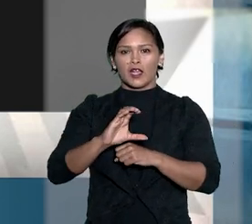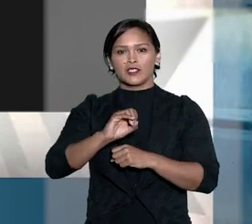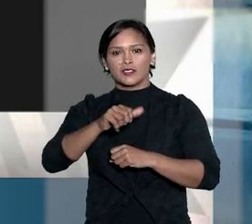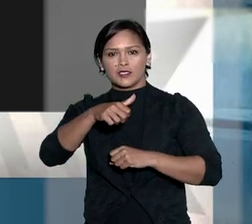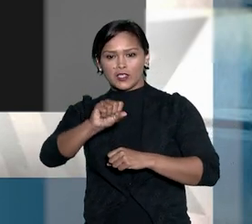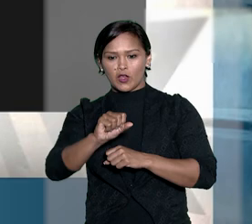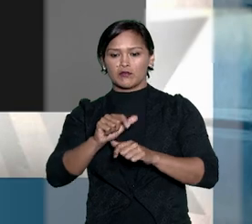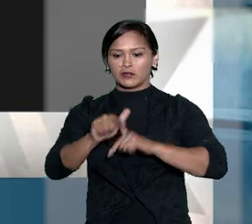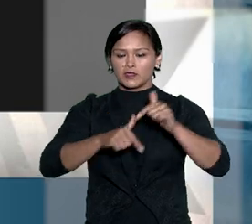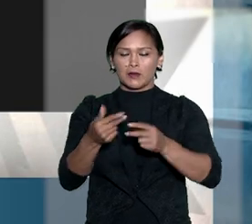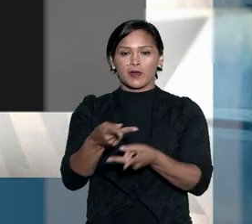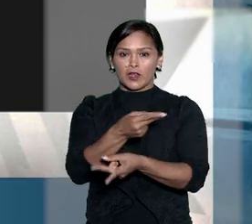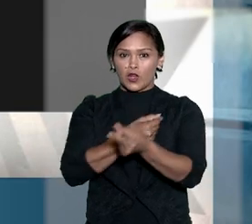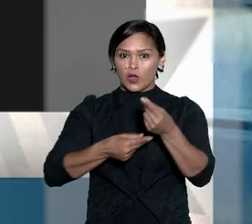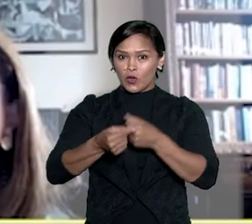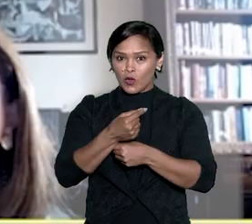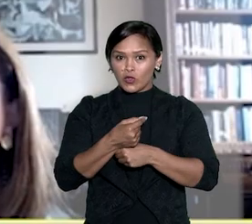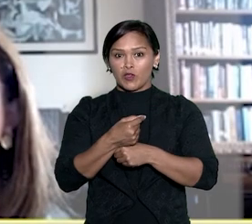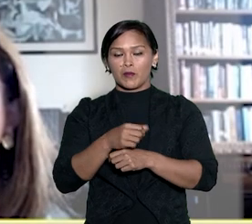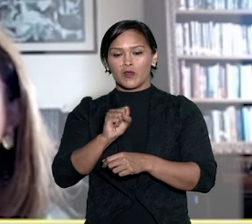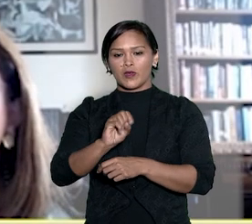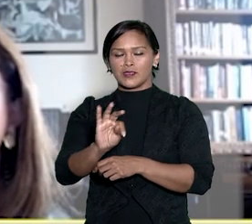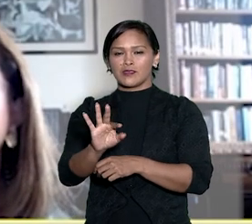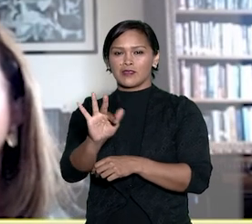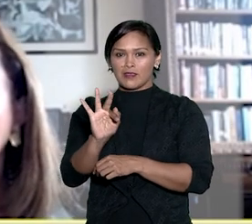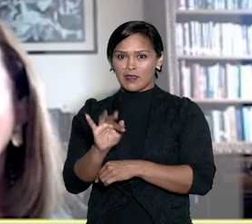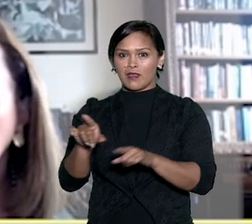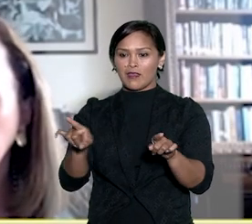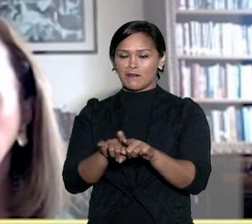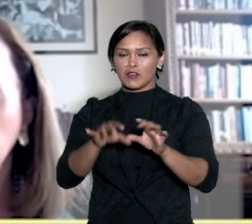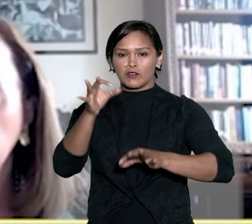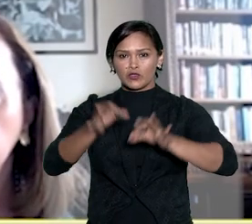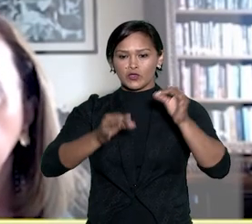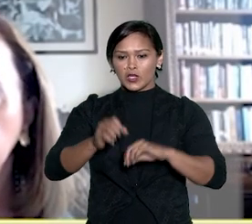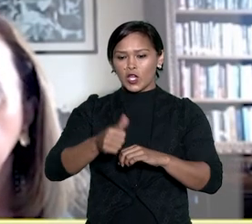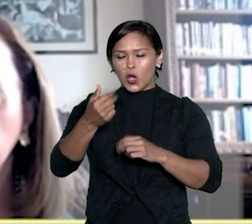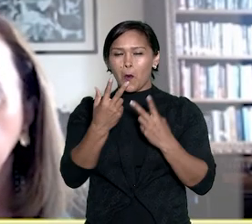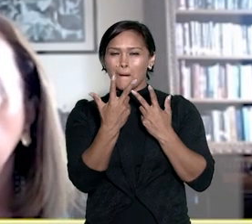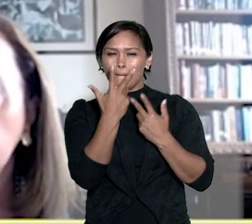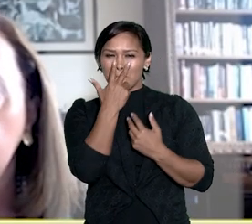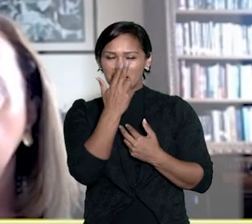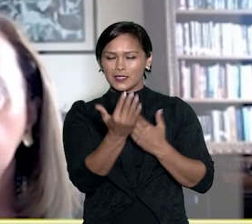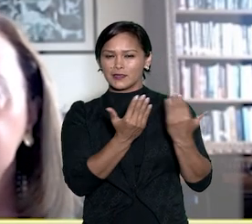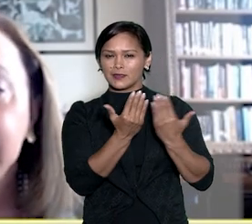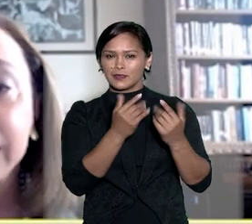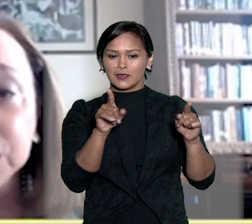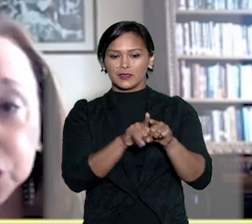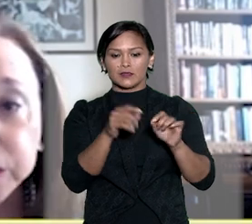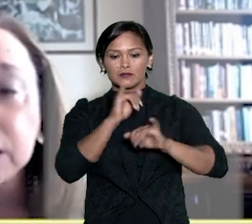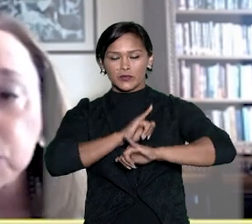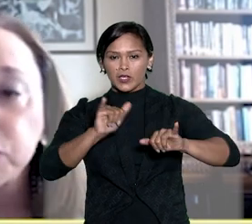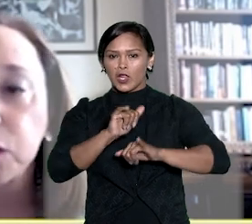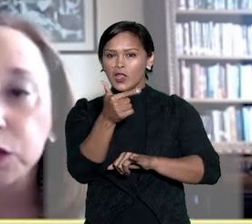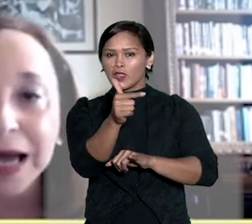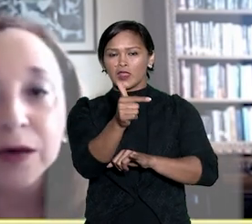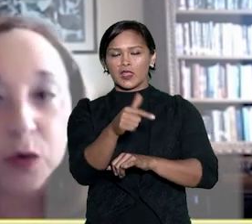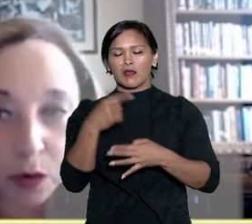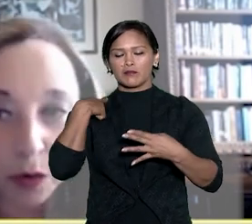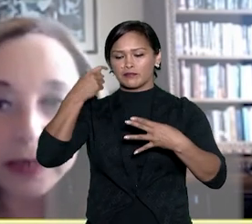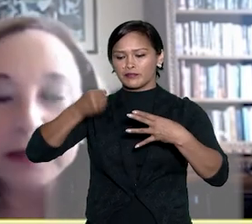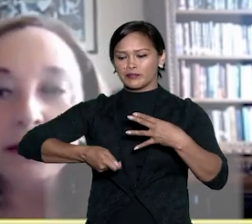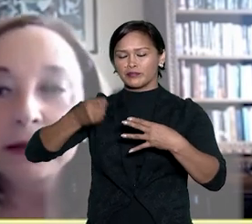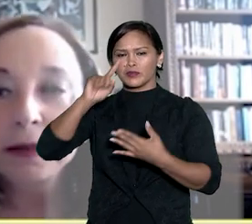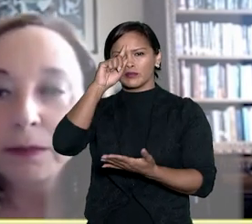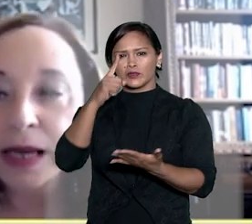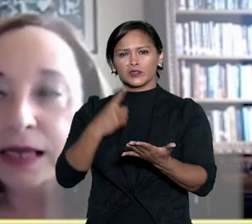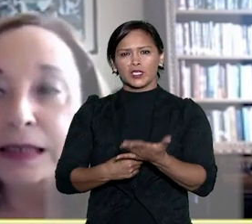-19 na atividade econômica, o Supremo Tribunal Federal, julgando um caso parecido, declarou que não cabe ao